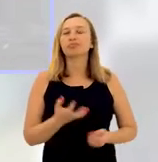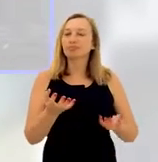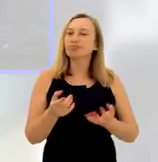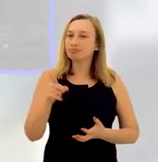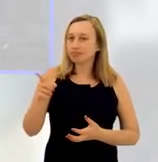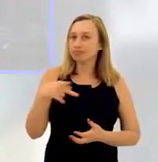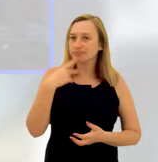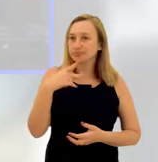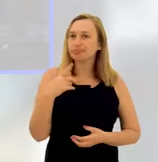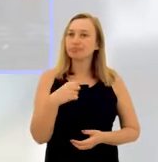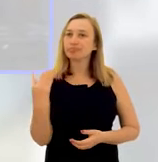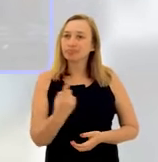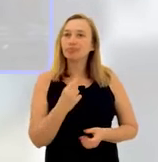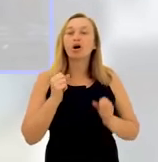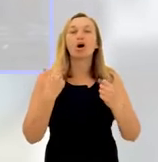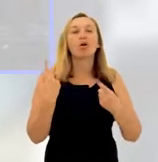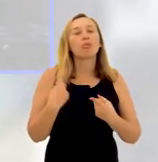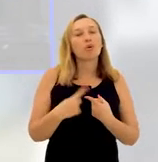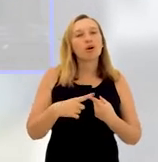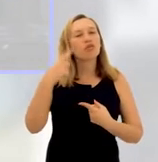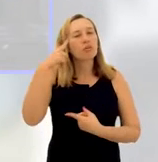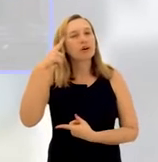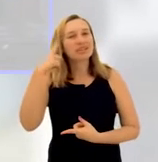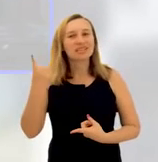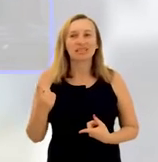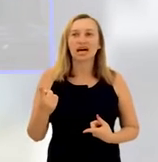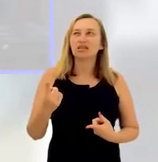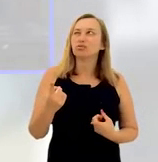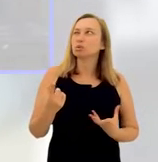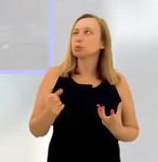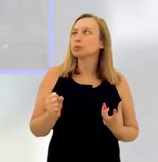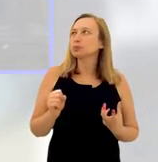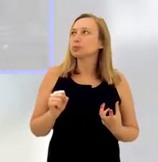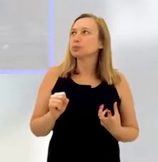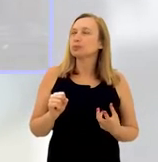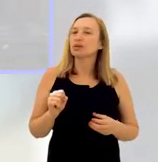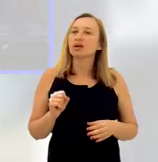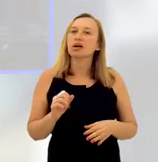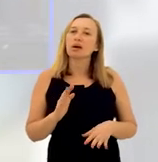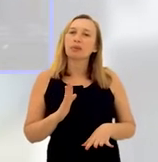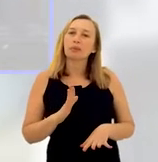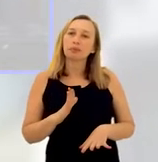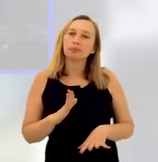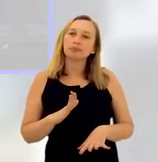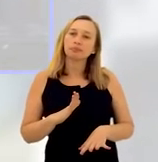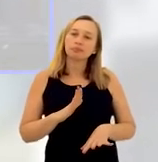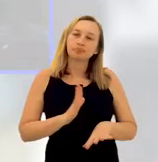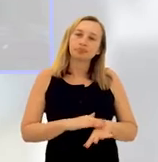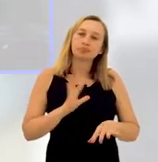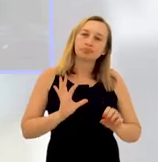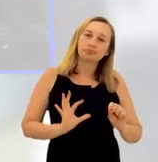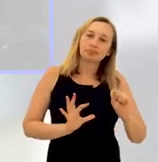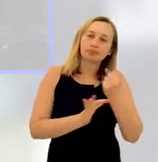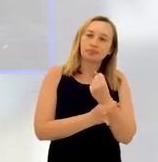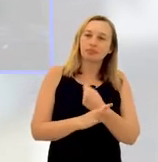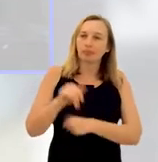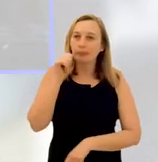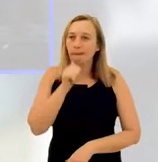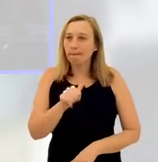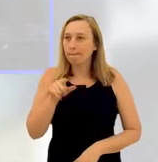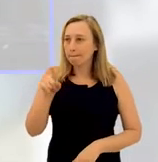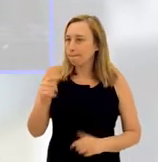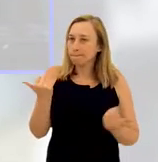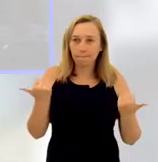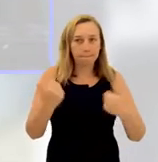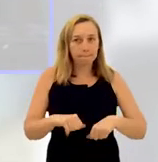web. Eu queria que você falasse para a gente por que ele foi pensado dessa forma, se seria mais uma maneira de proteção à